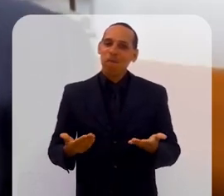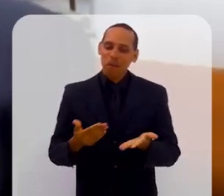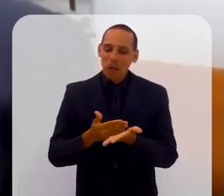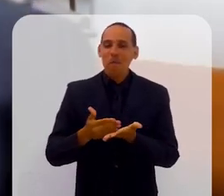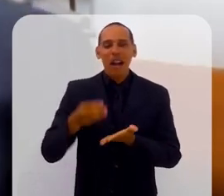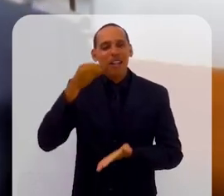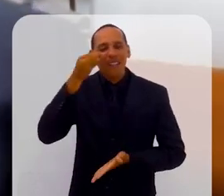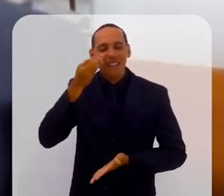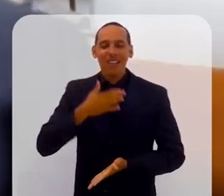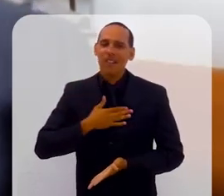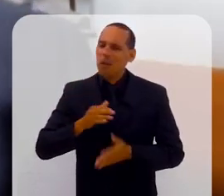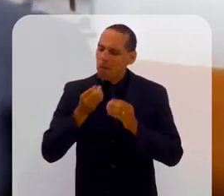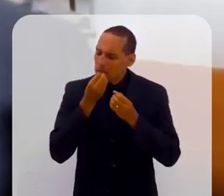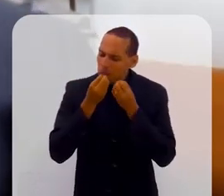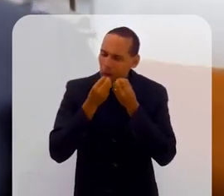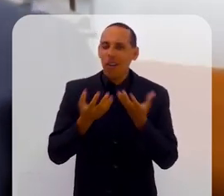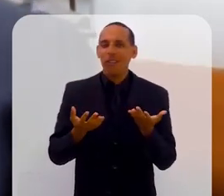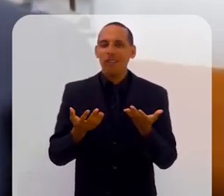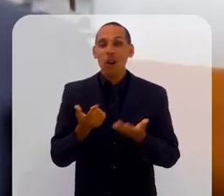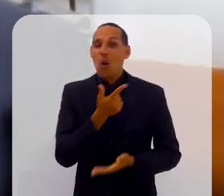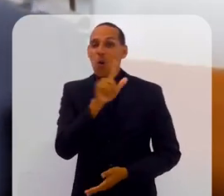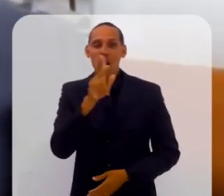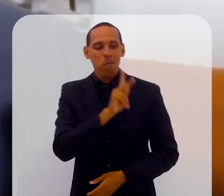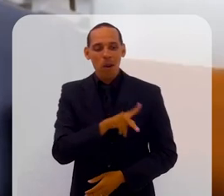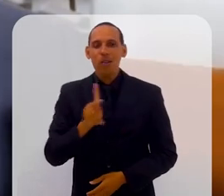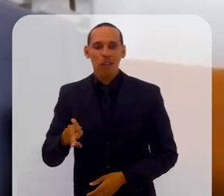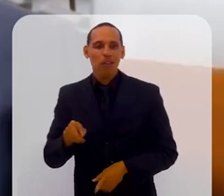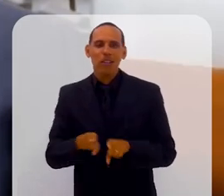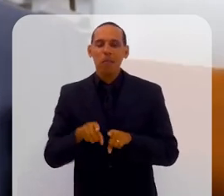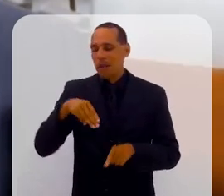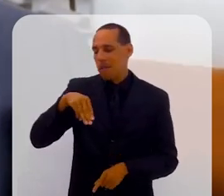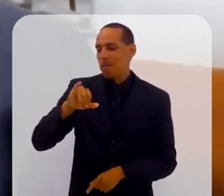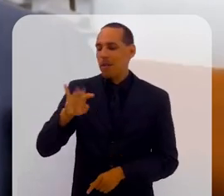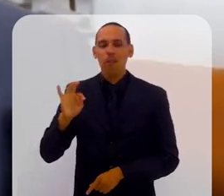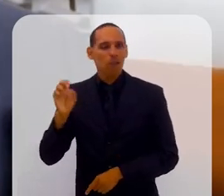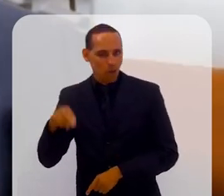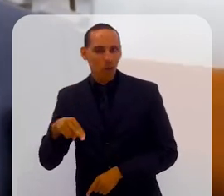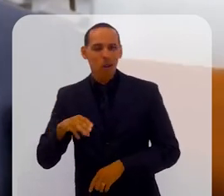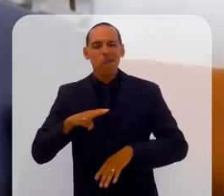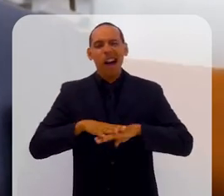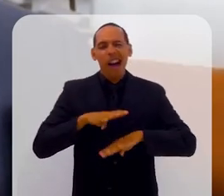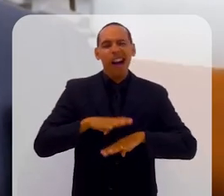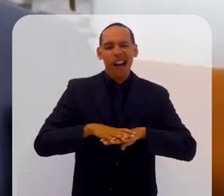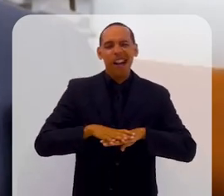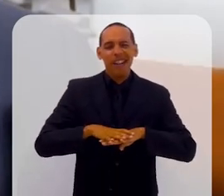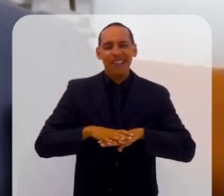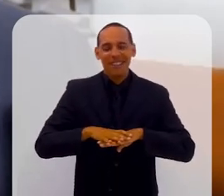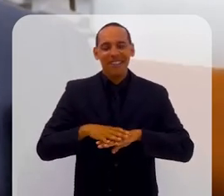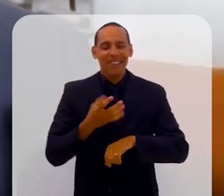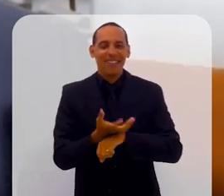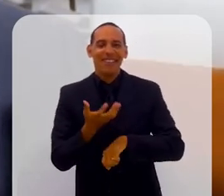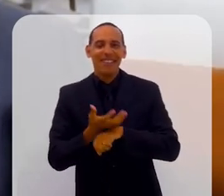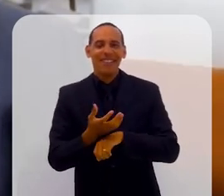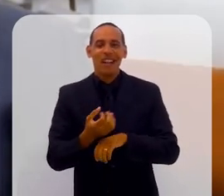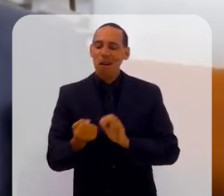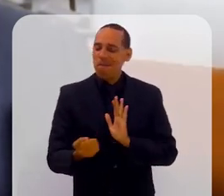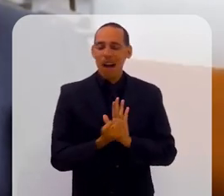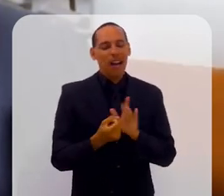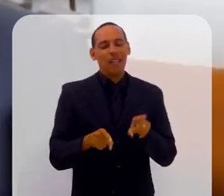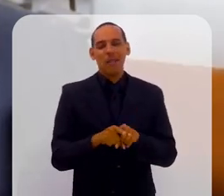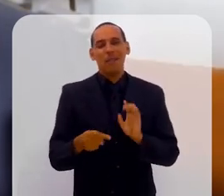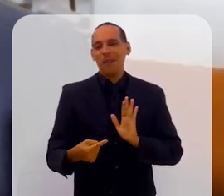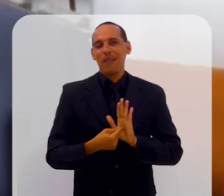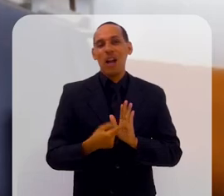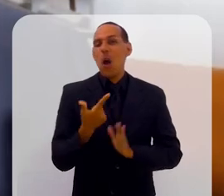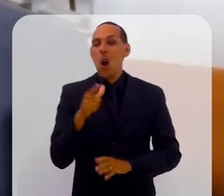experiência. Então, foi muito bom. Tem também vários outros professores, o professor Wilson de matemática também foi alguém que me marcou muito e